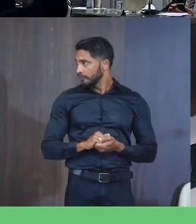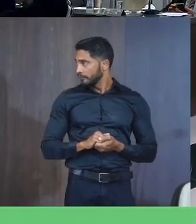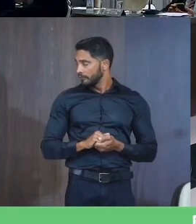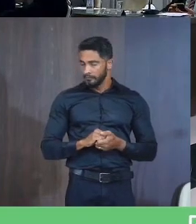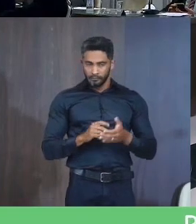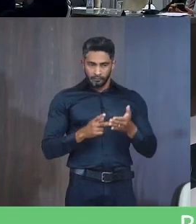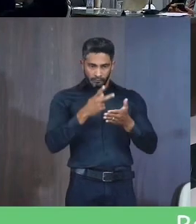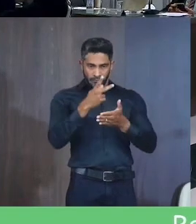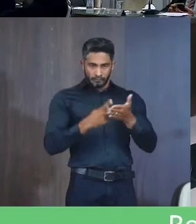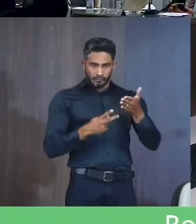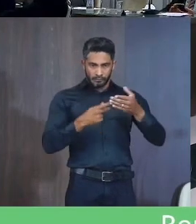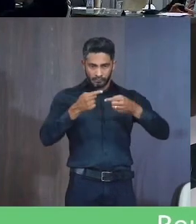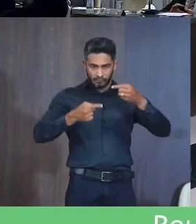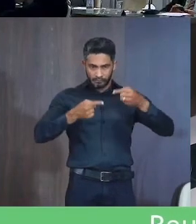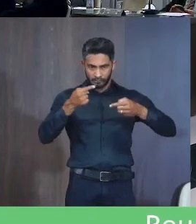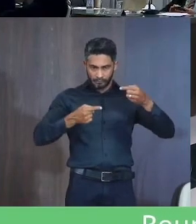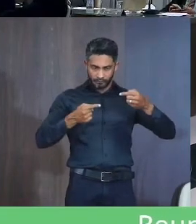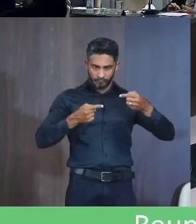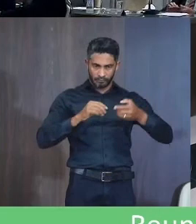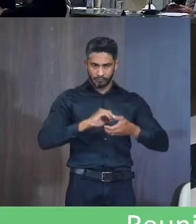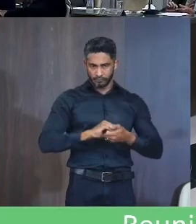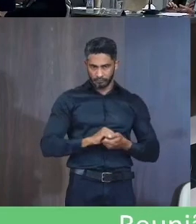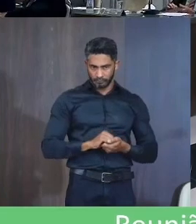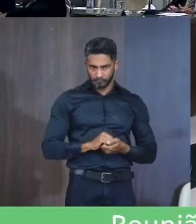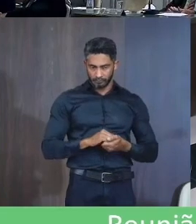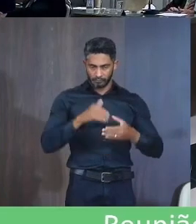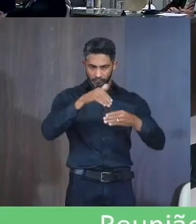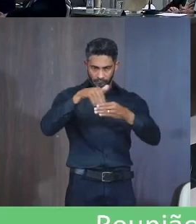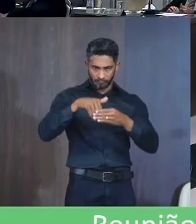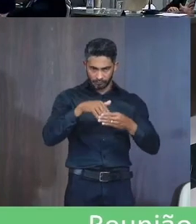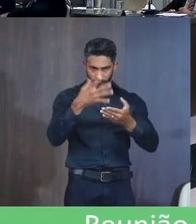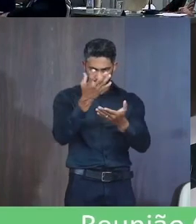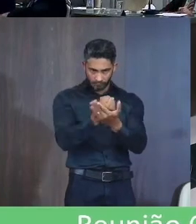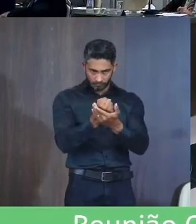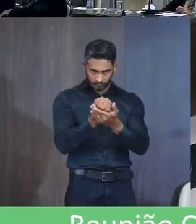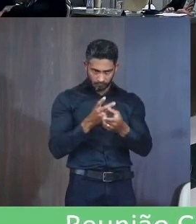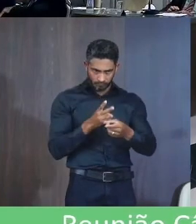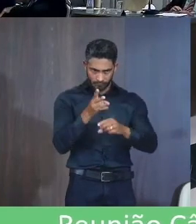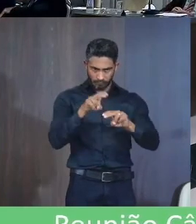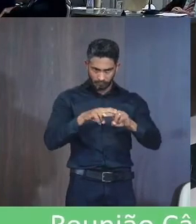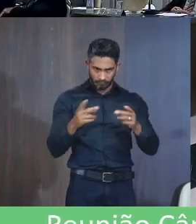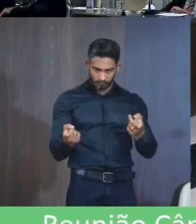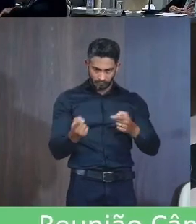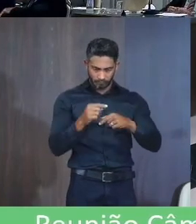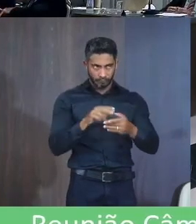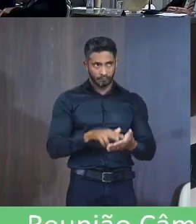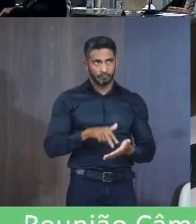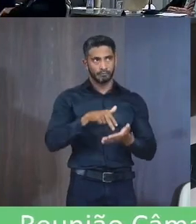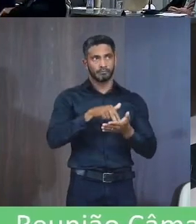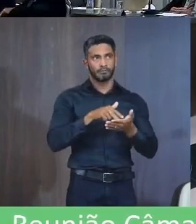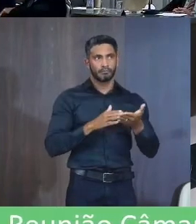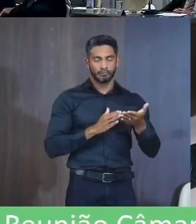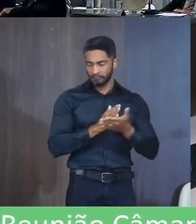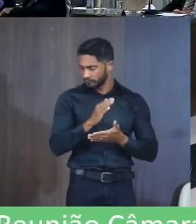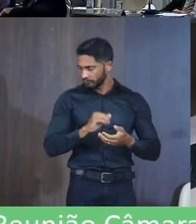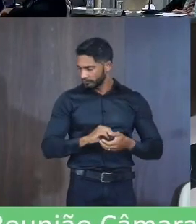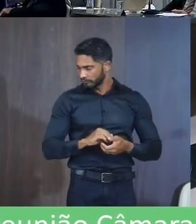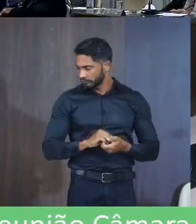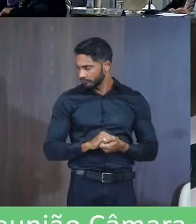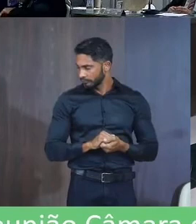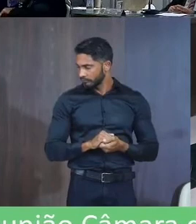Aparecer final Está em discussão Em votação Que por favor Permaneçam sentados Os contrários Se levantem Aprovado